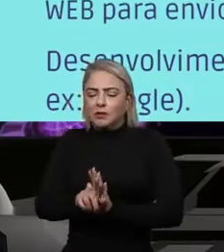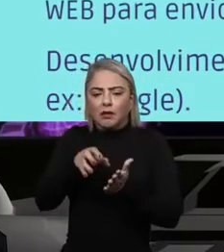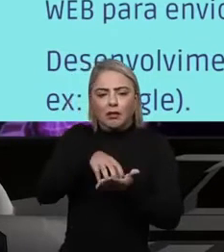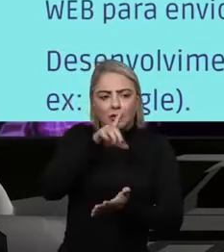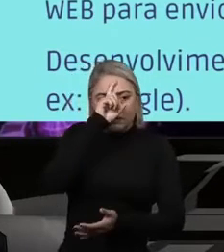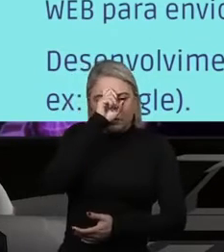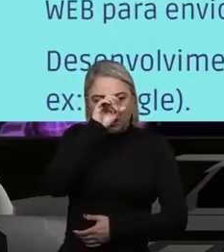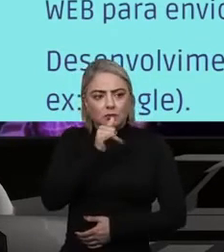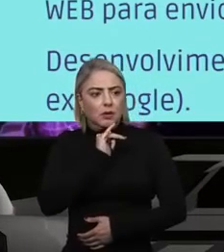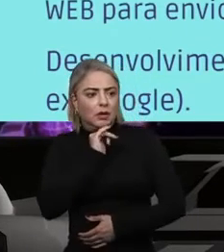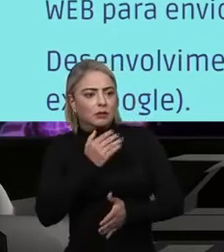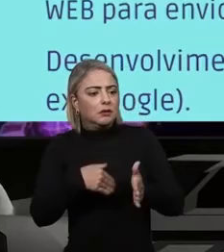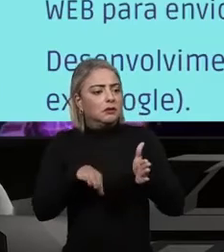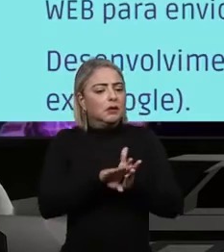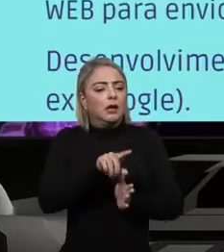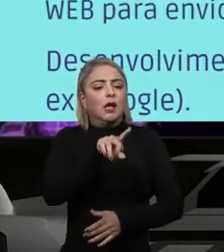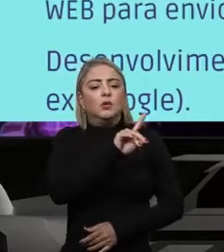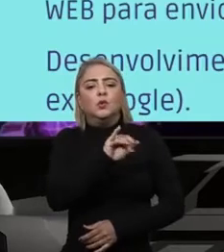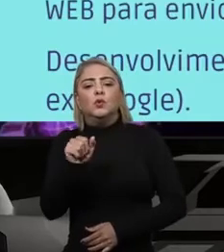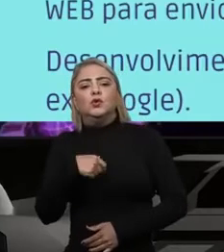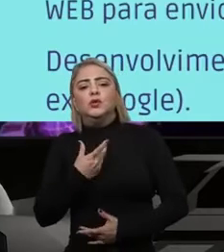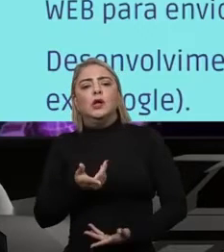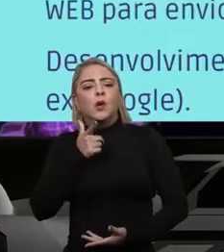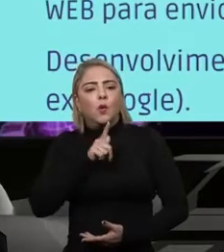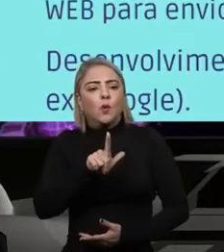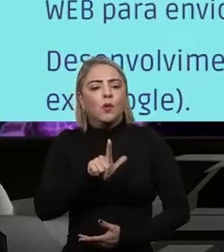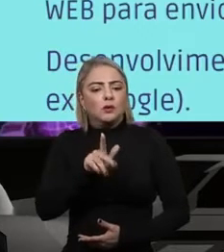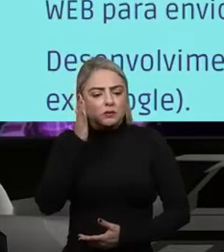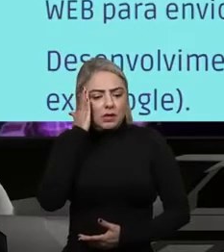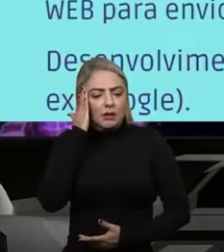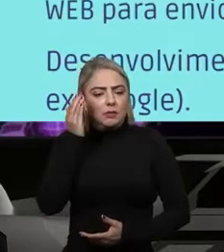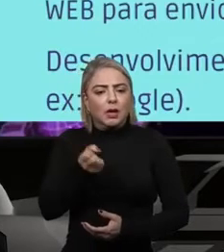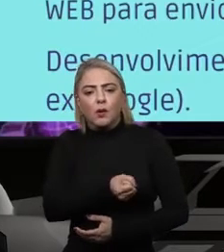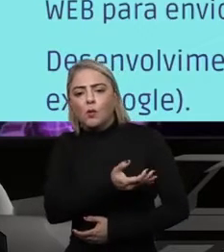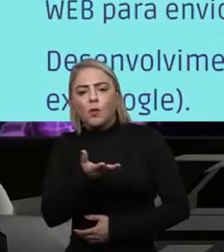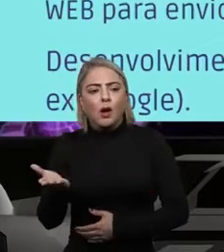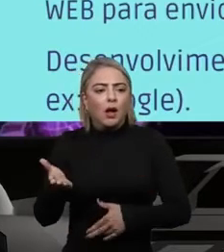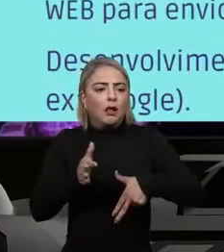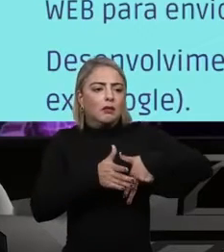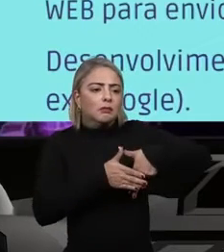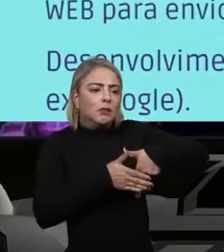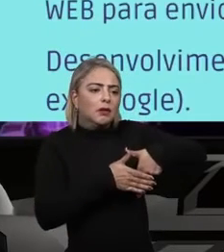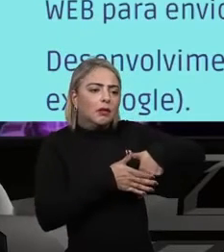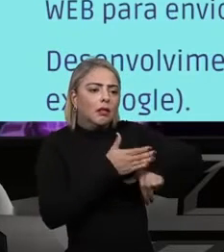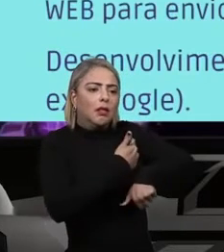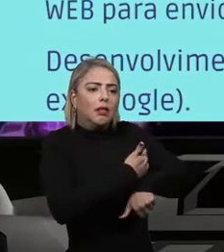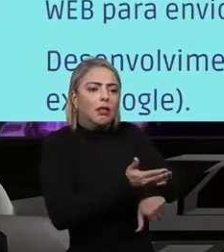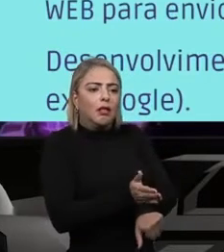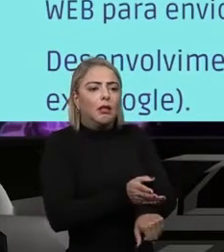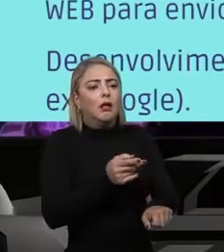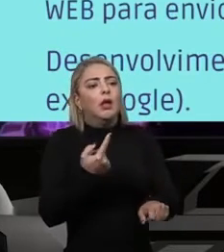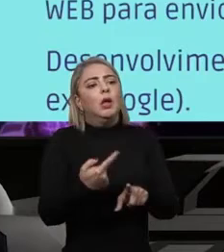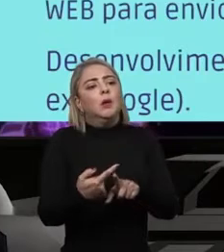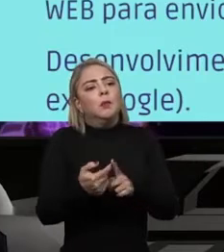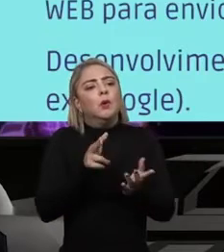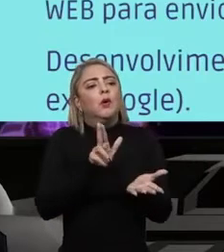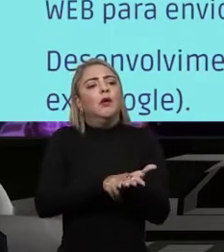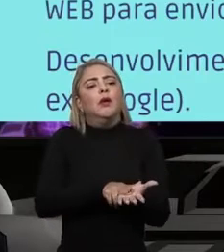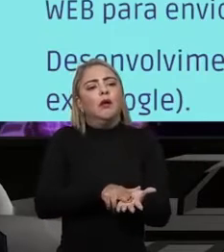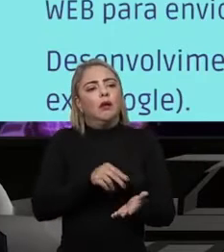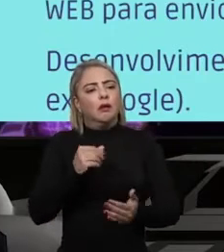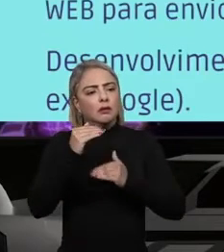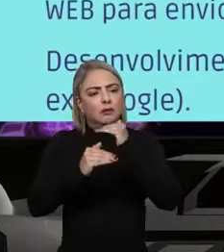por exemplo, chegarem lá no dia e conseguirem já saber quais são os pacientes que estão além do tempo e os porquês. E desenvolver essa